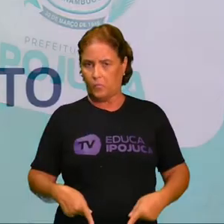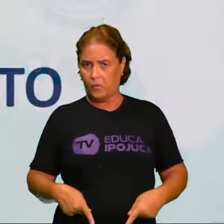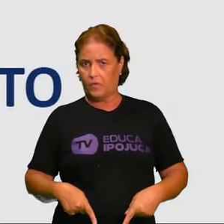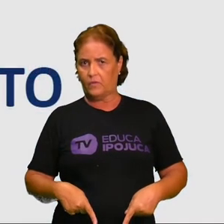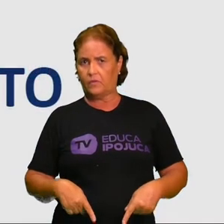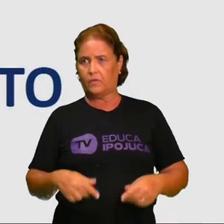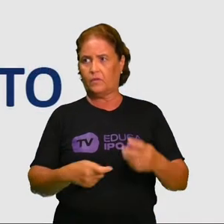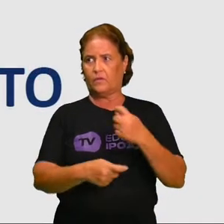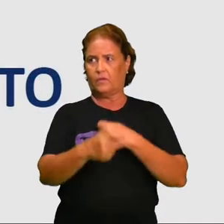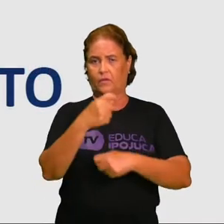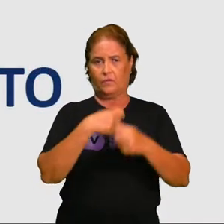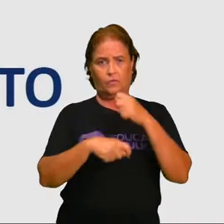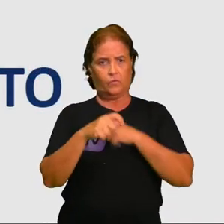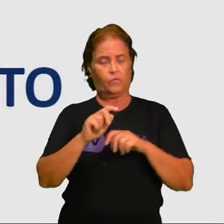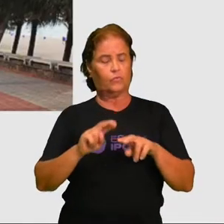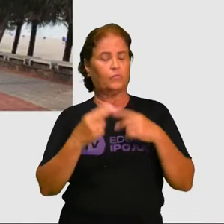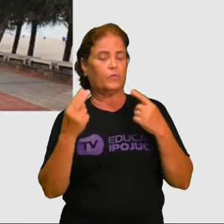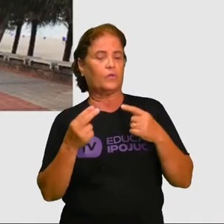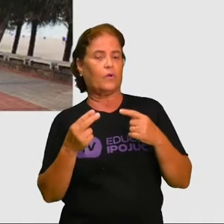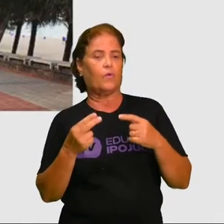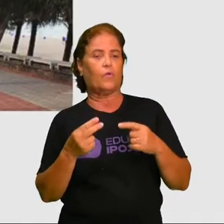ligada ao conforto?